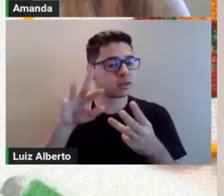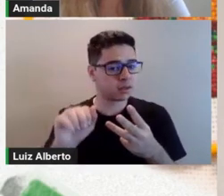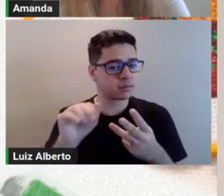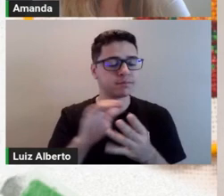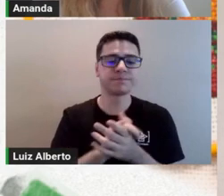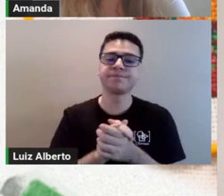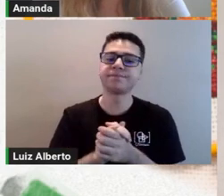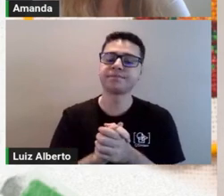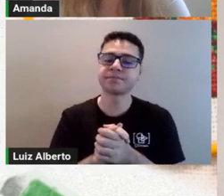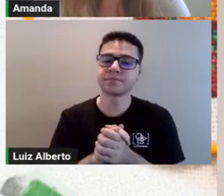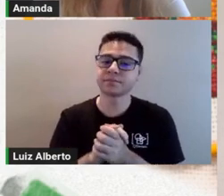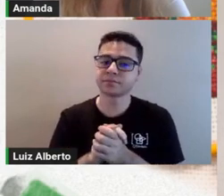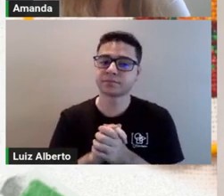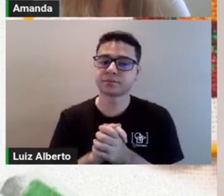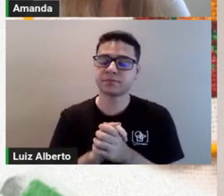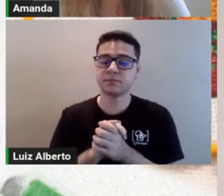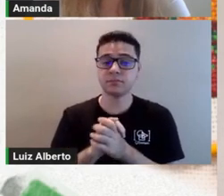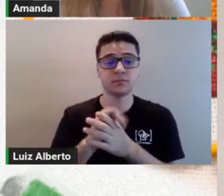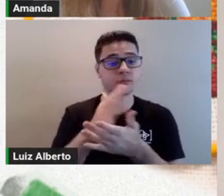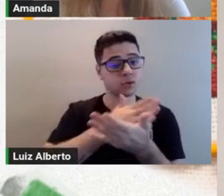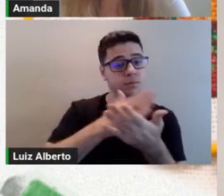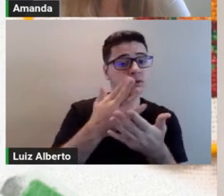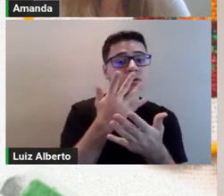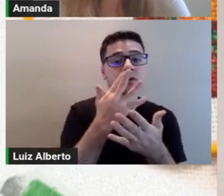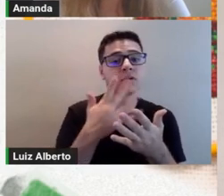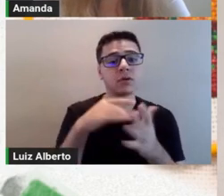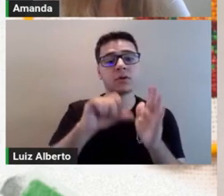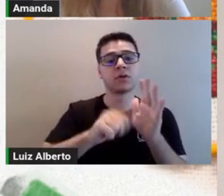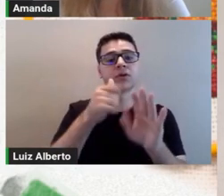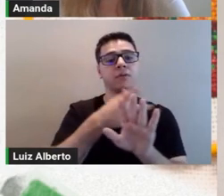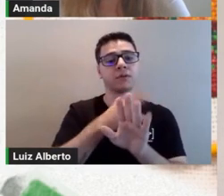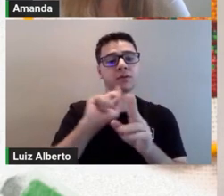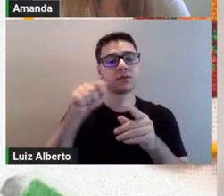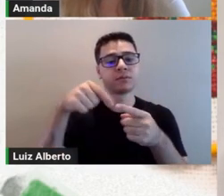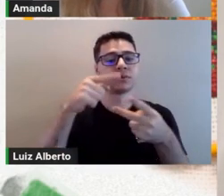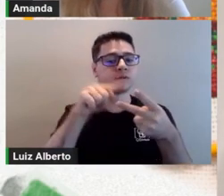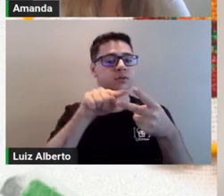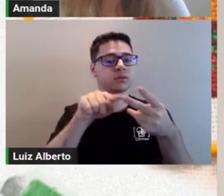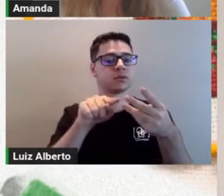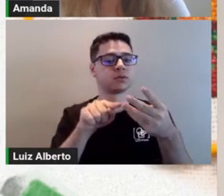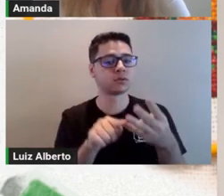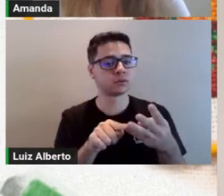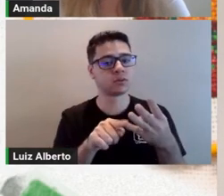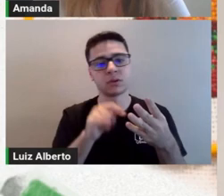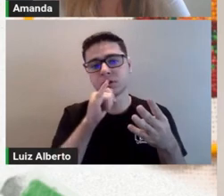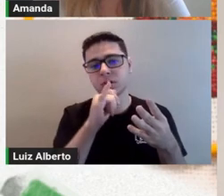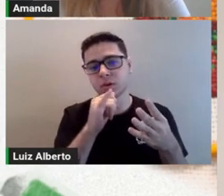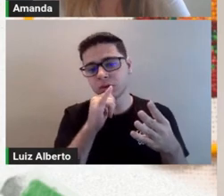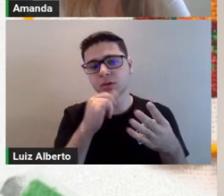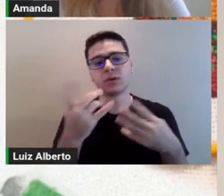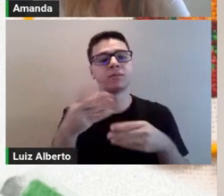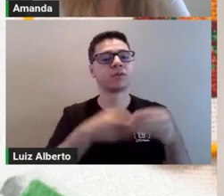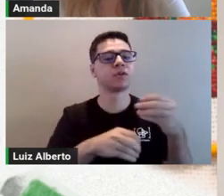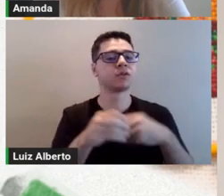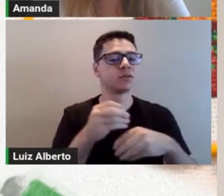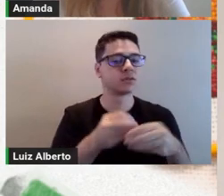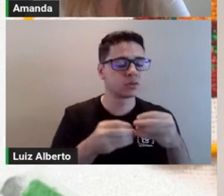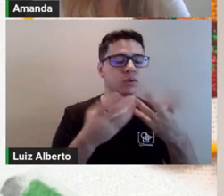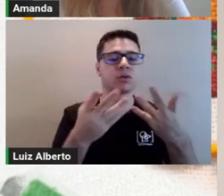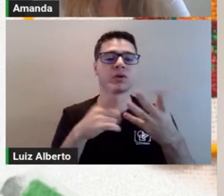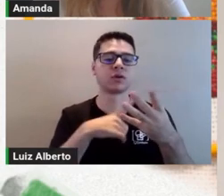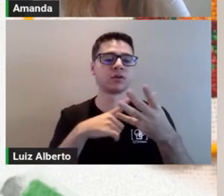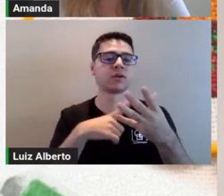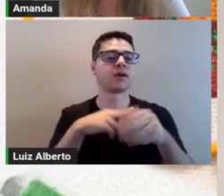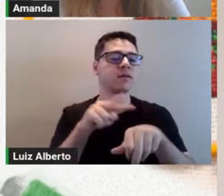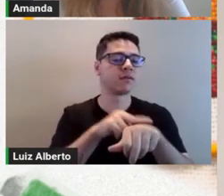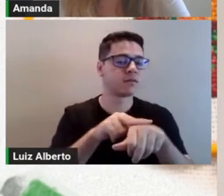E, a partir das primárias, a gente consegue as cores secundárias. Então, a partir da mistura do amarelo com azul, a gente tem o